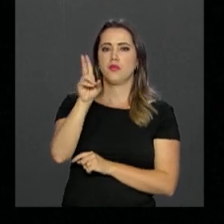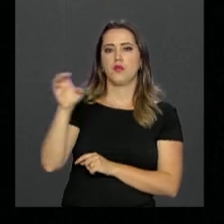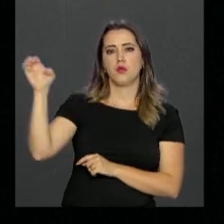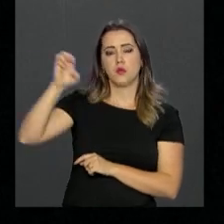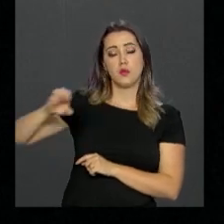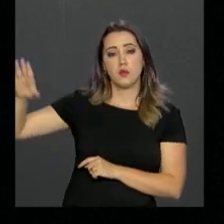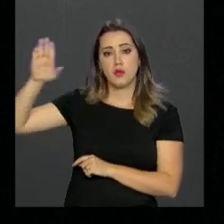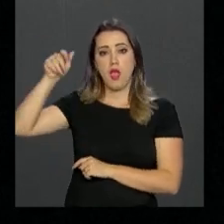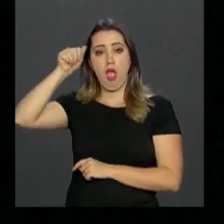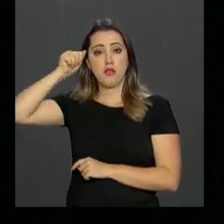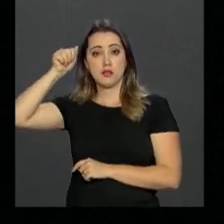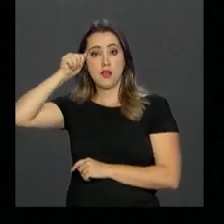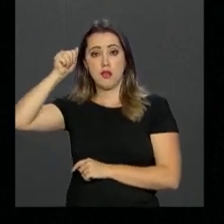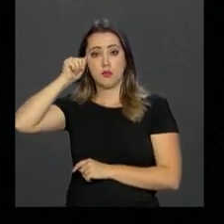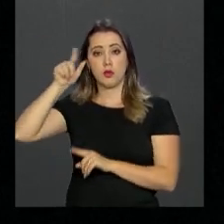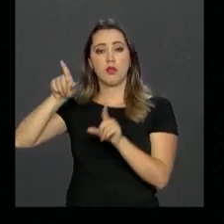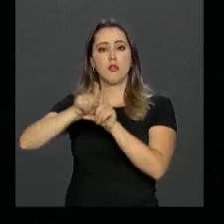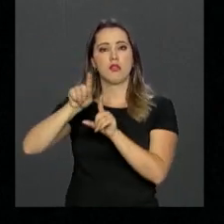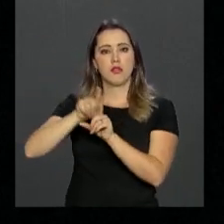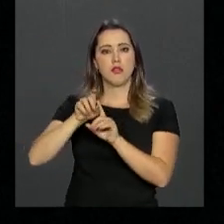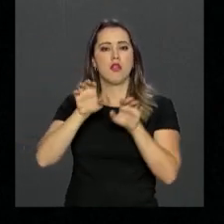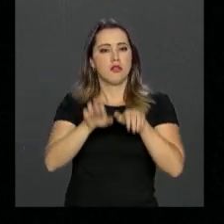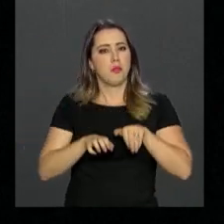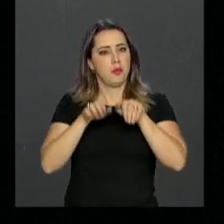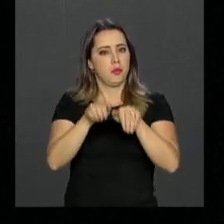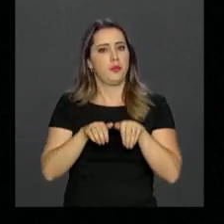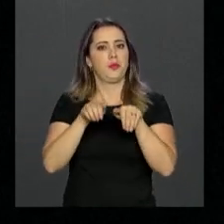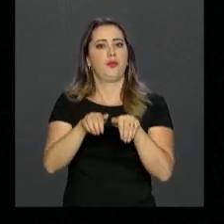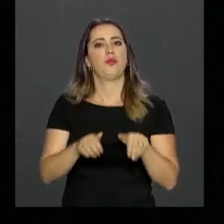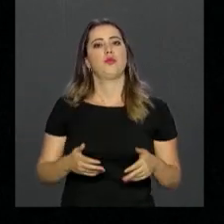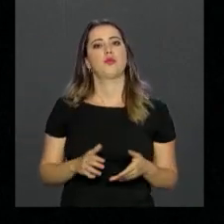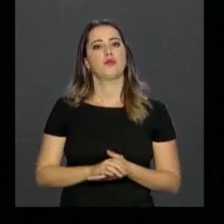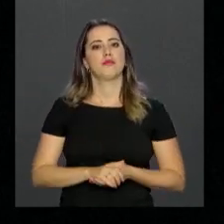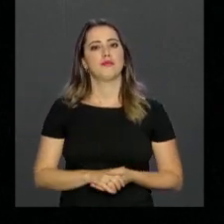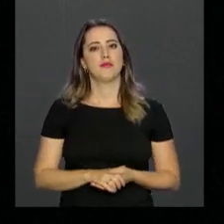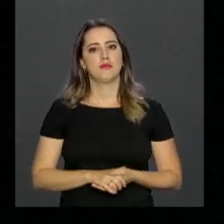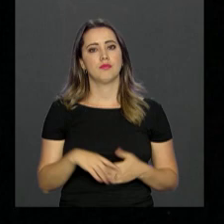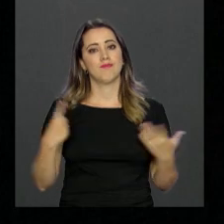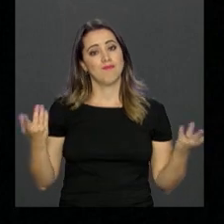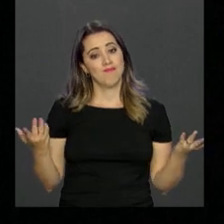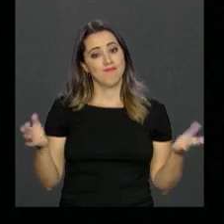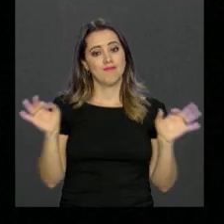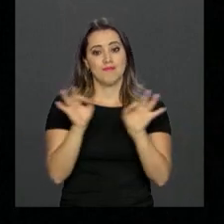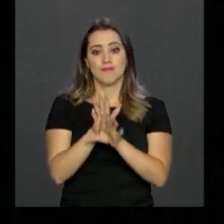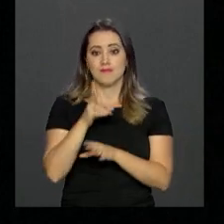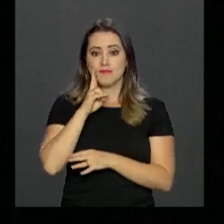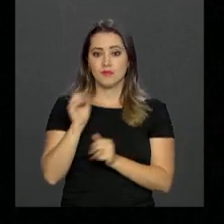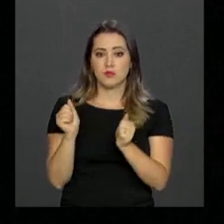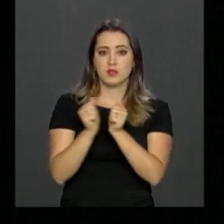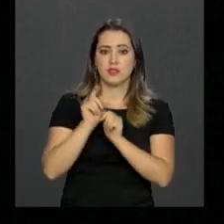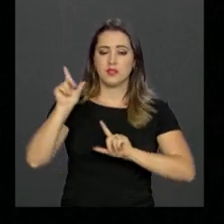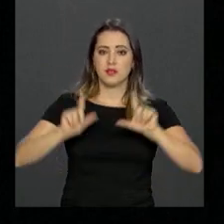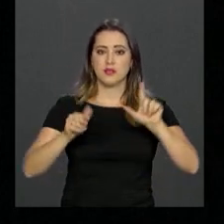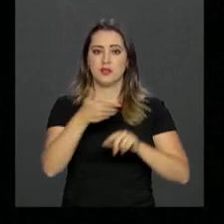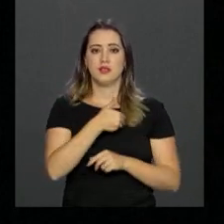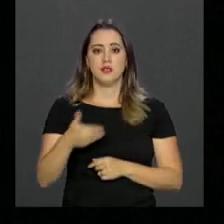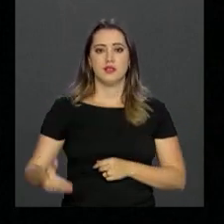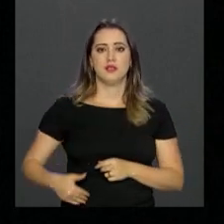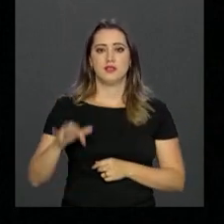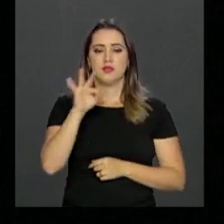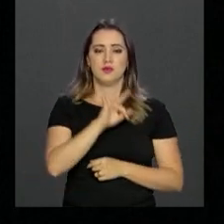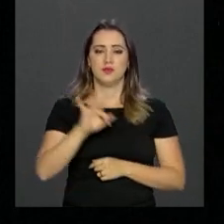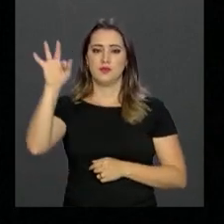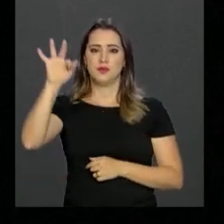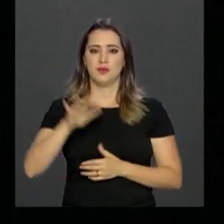países da Europa, Ásia e também na Austrália. A gente fica por aqui. Continue com a gente na NBR,